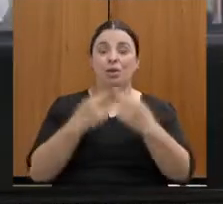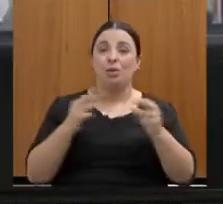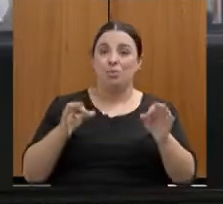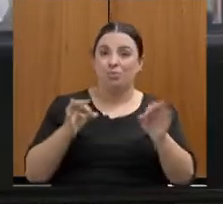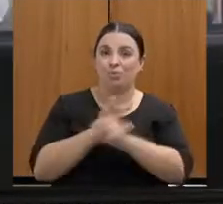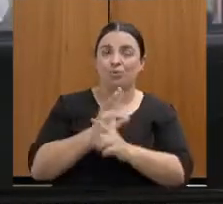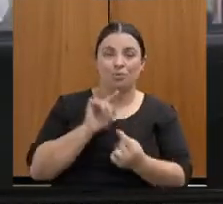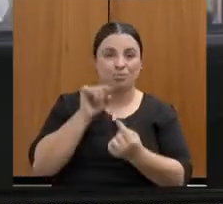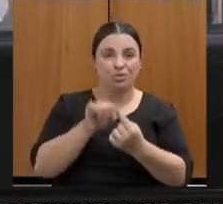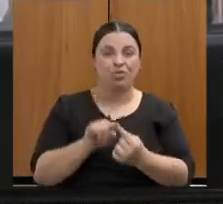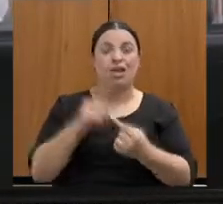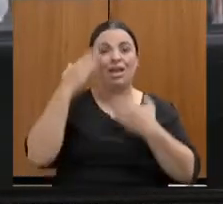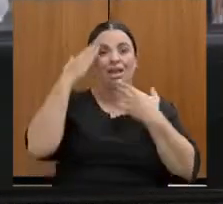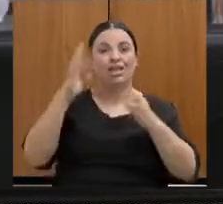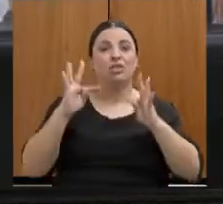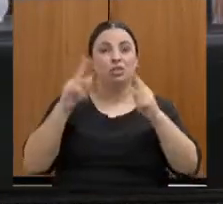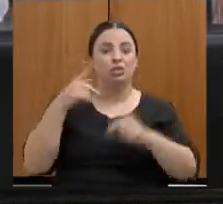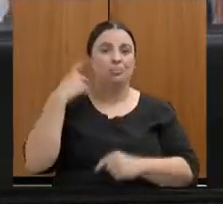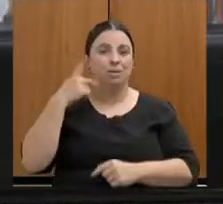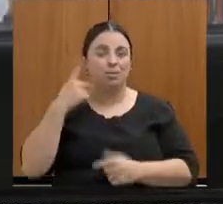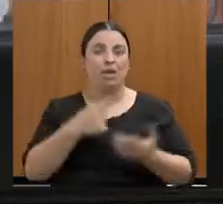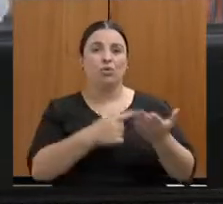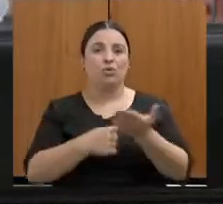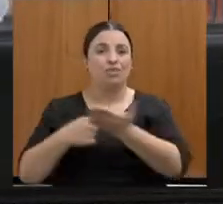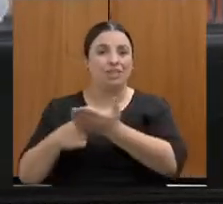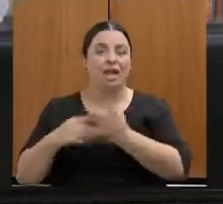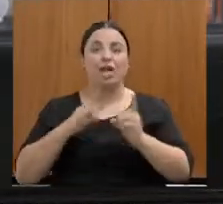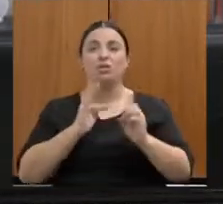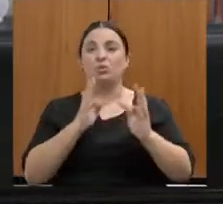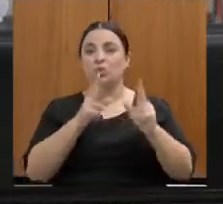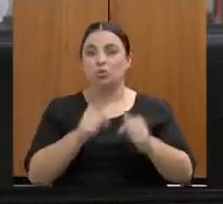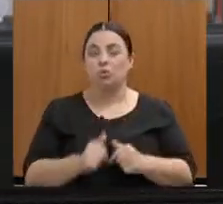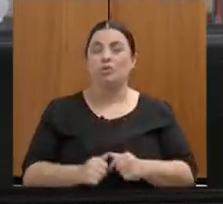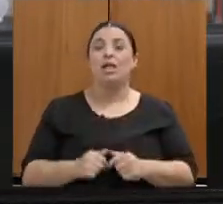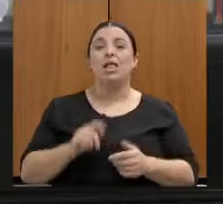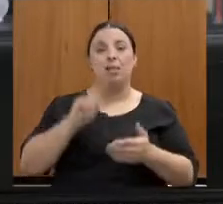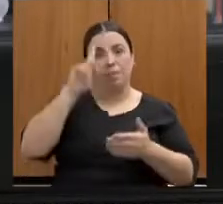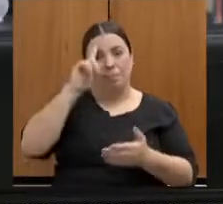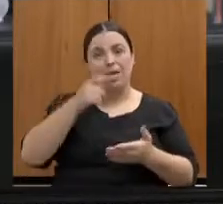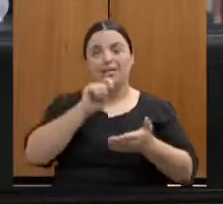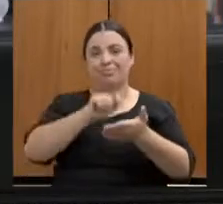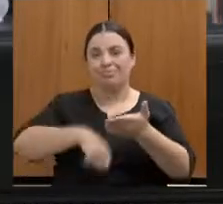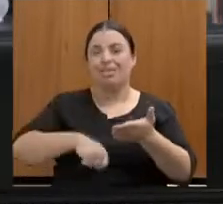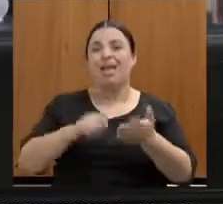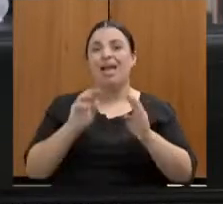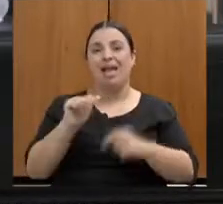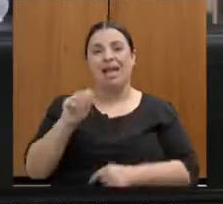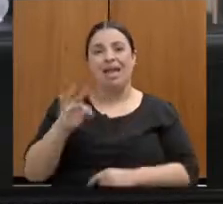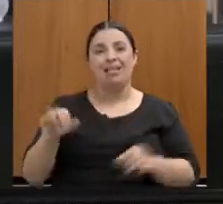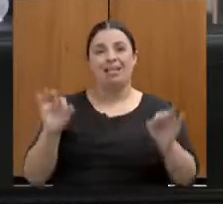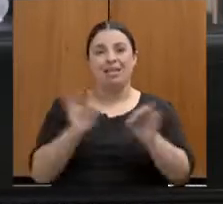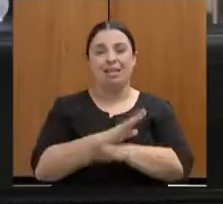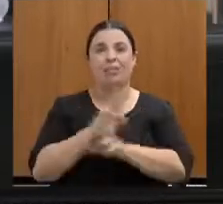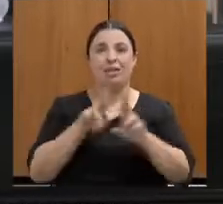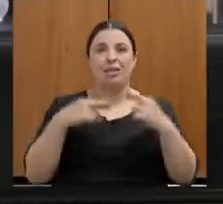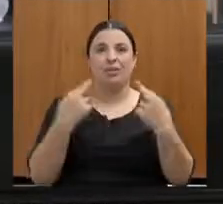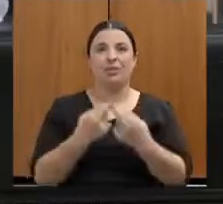presença das parlamentares, dos parlamentares, das convidadas e convidados, determina a lavatura da ata e encerra os trabalhos.